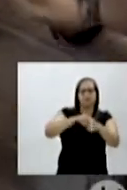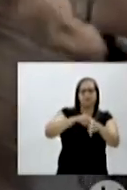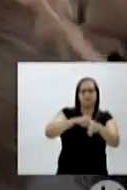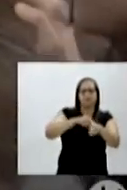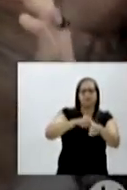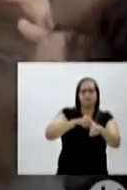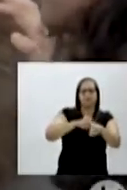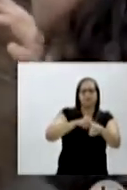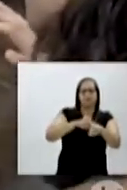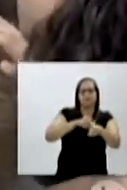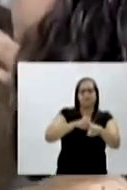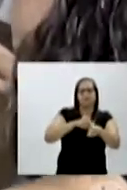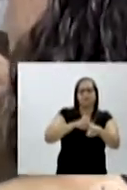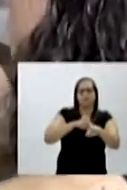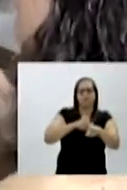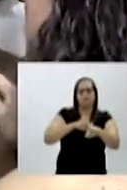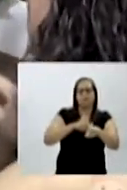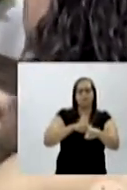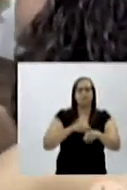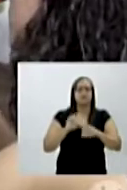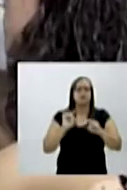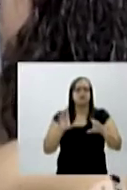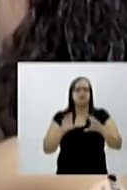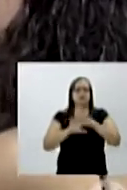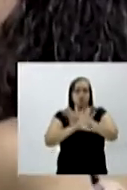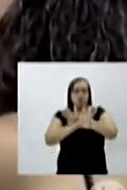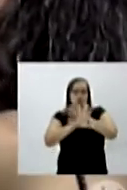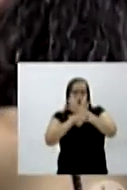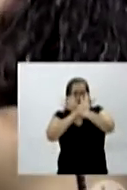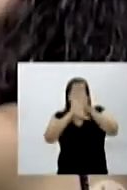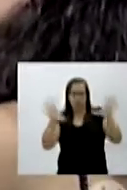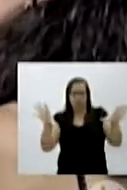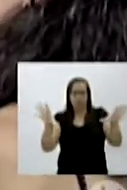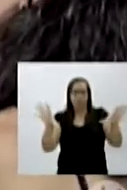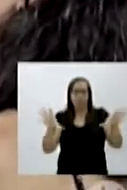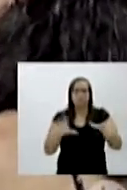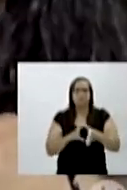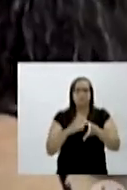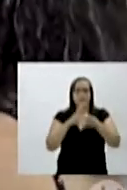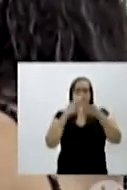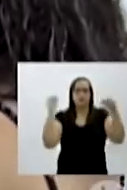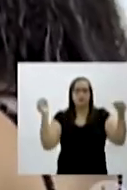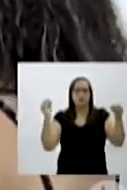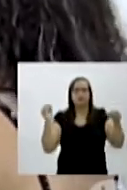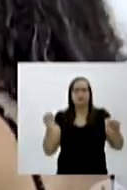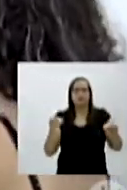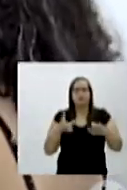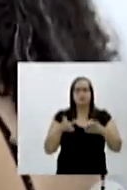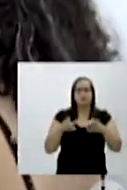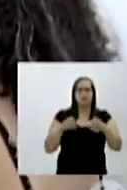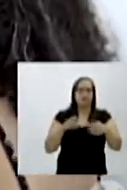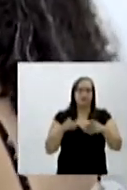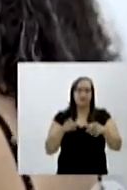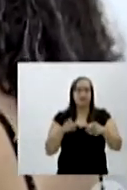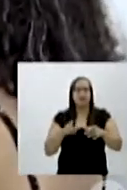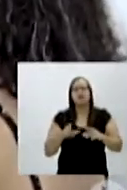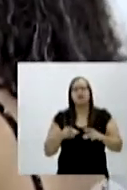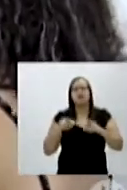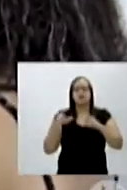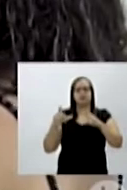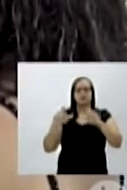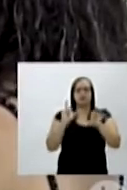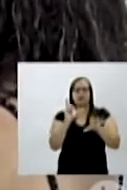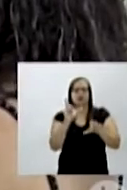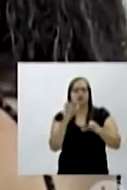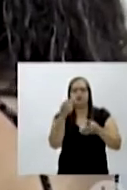e aí apaga. Esse relevo desaparece. Sim, que é o problema que acontece com a caixa de remédio, sabe?